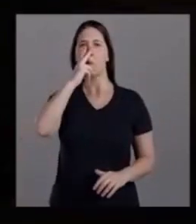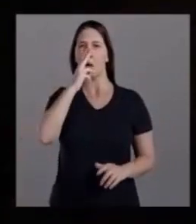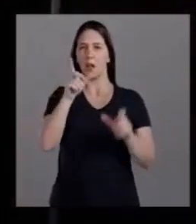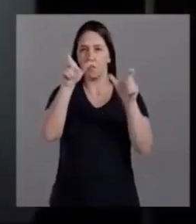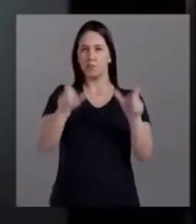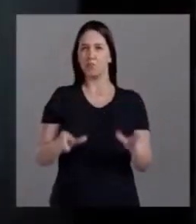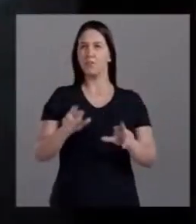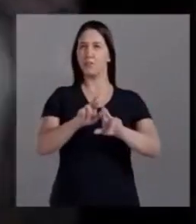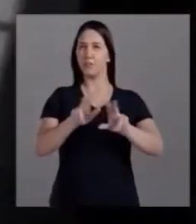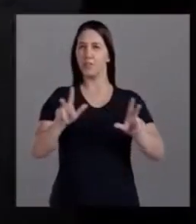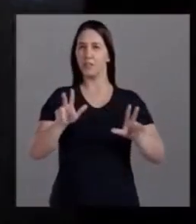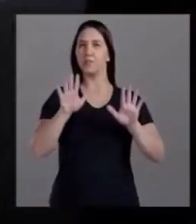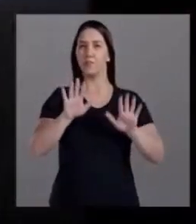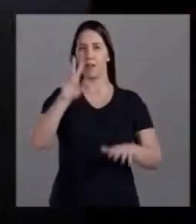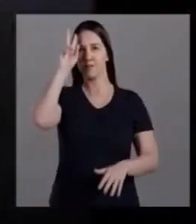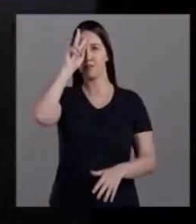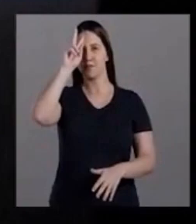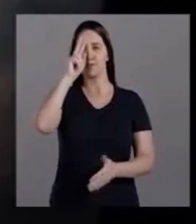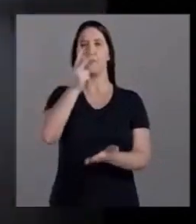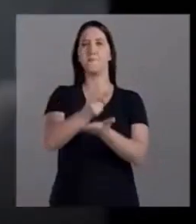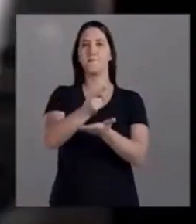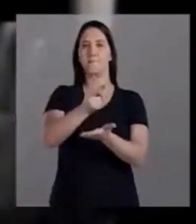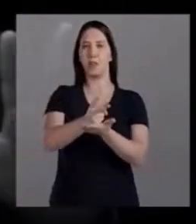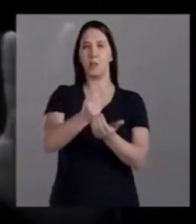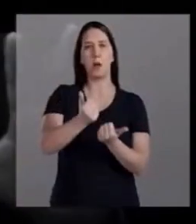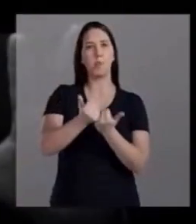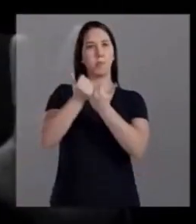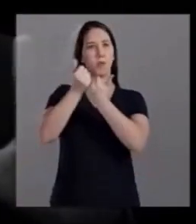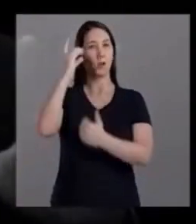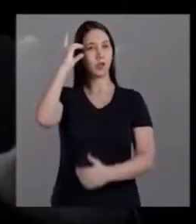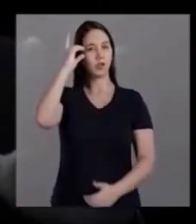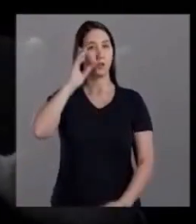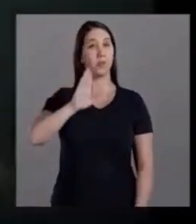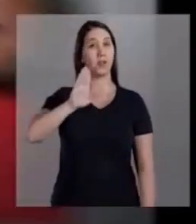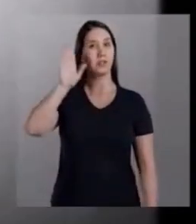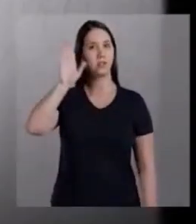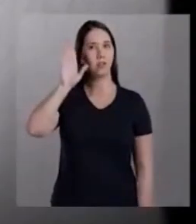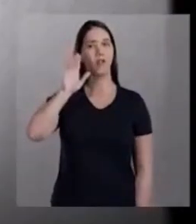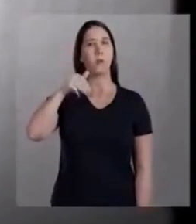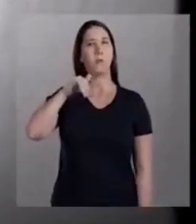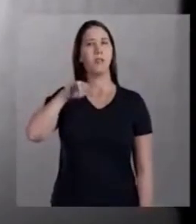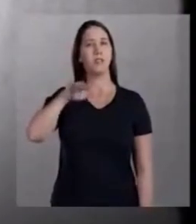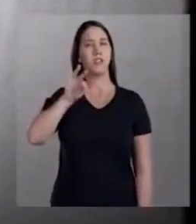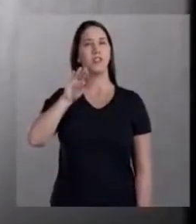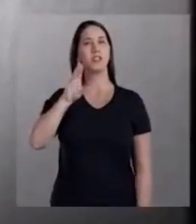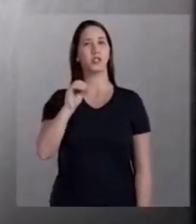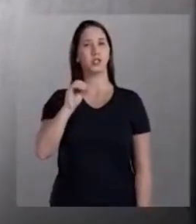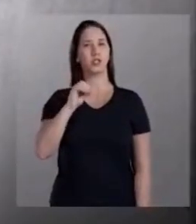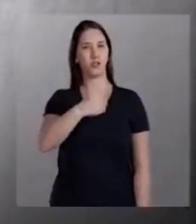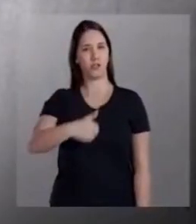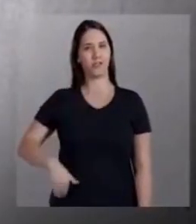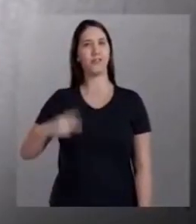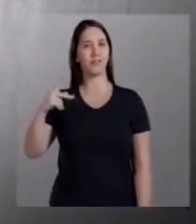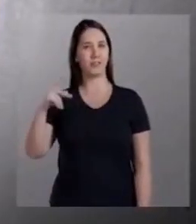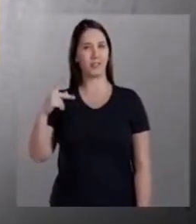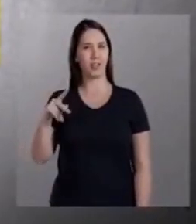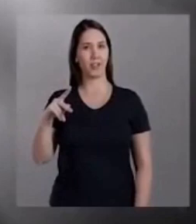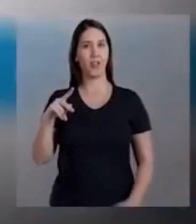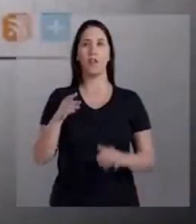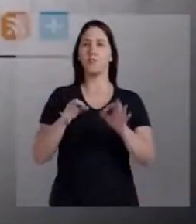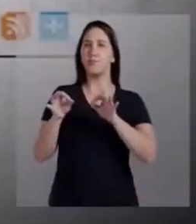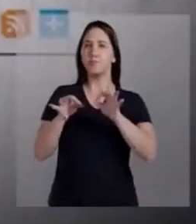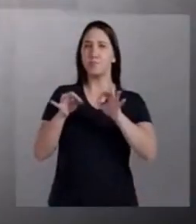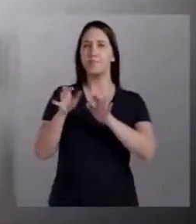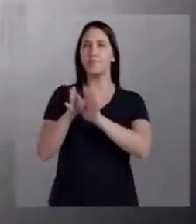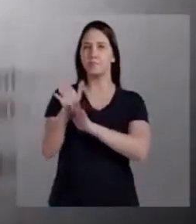Parecem candidatos diferentes, mas a história é uma só. Apoiou a eleição de Dilma e foi indicado para ministro no seu governo. Em 2002,